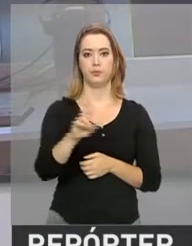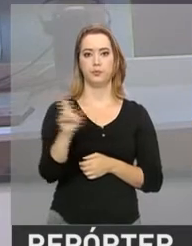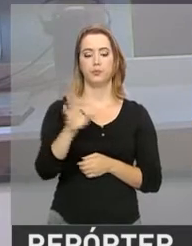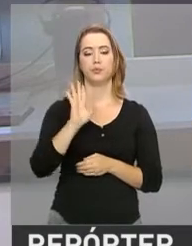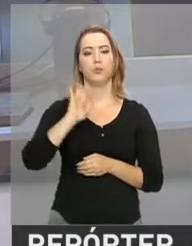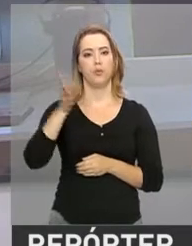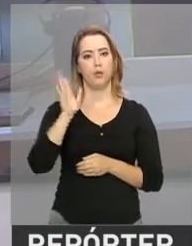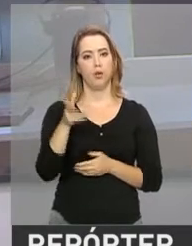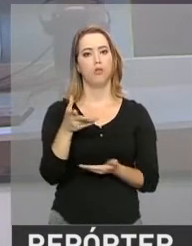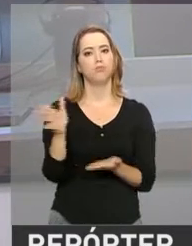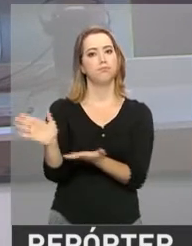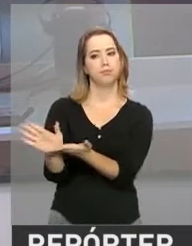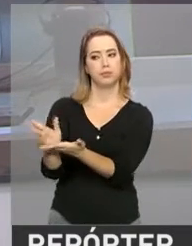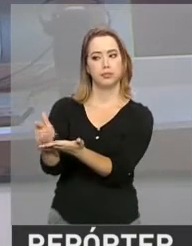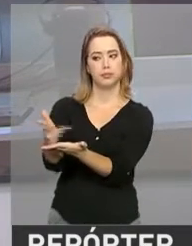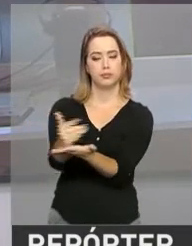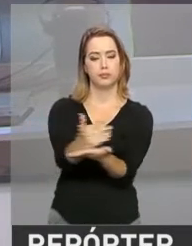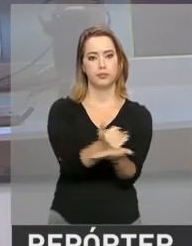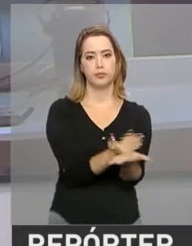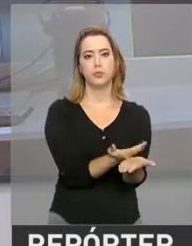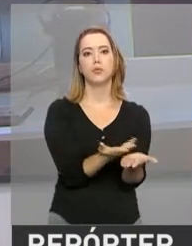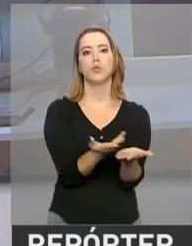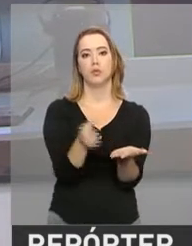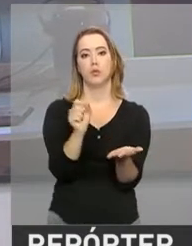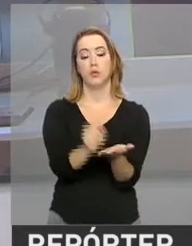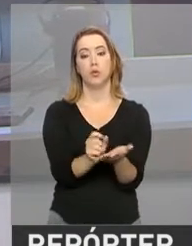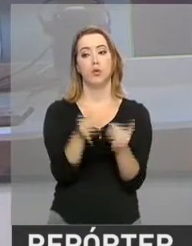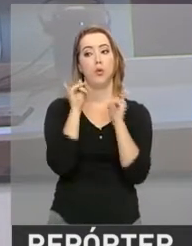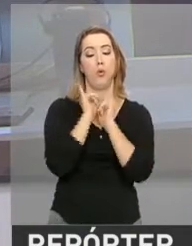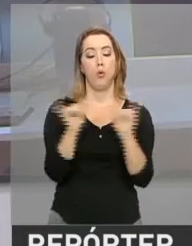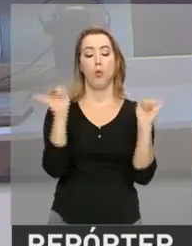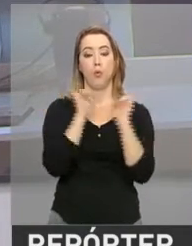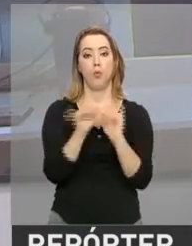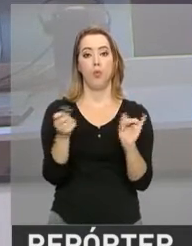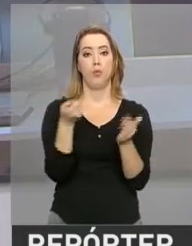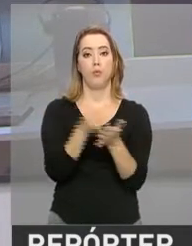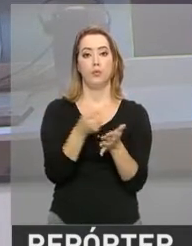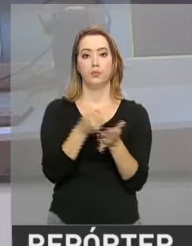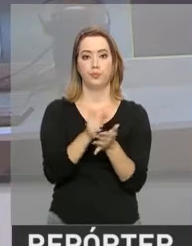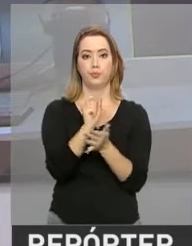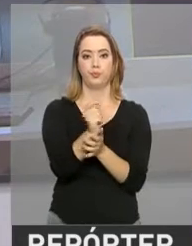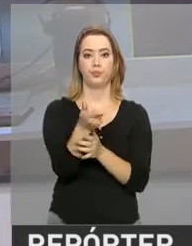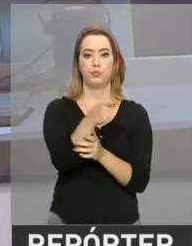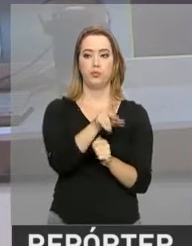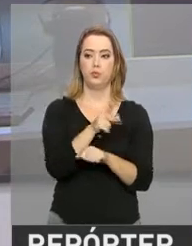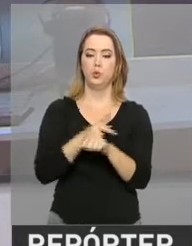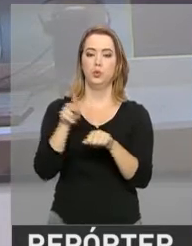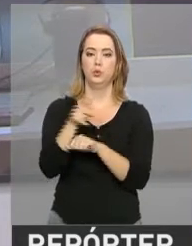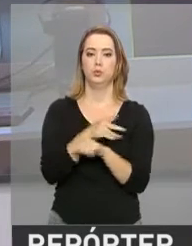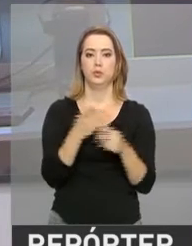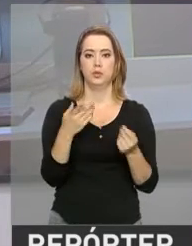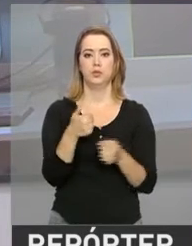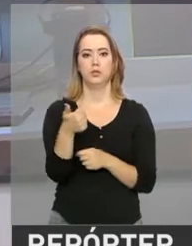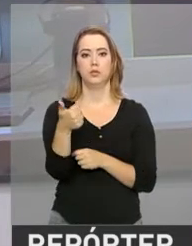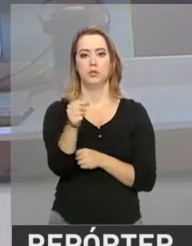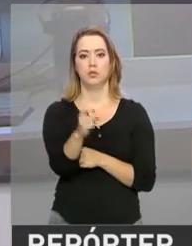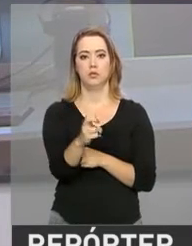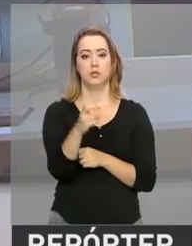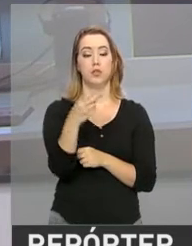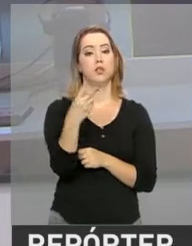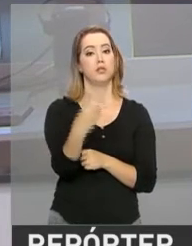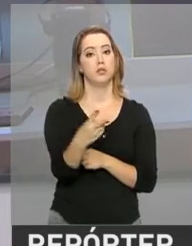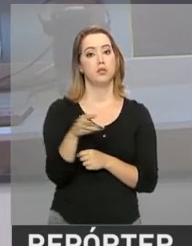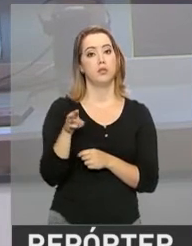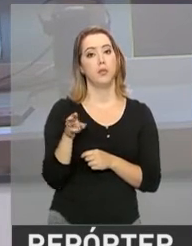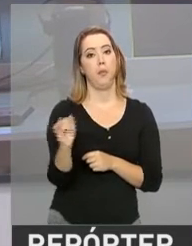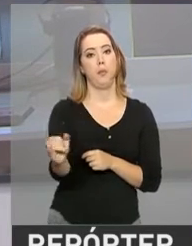arrecadados pelo governo com a repatriação de recursos de brasileiros no exterior. Isso significa que mais de 152 bilhões de reais